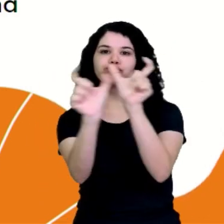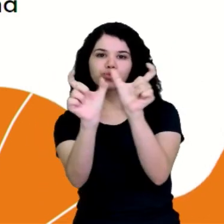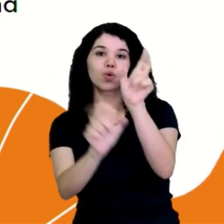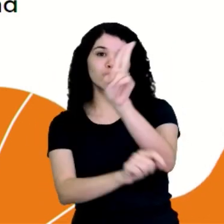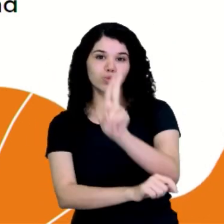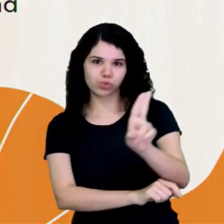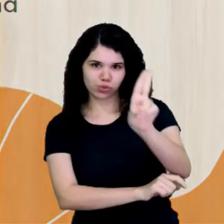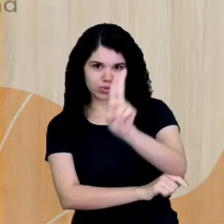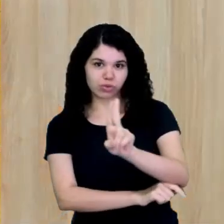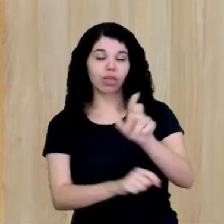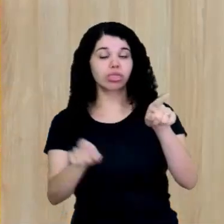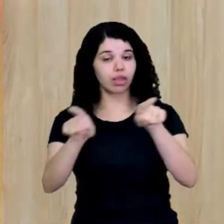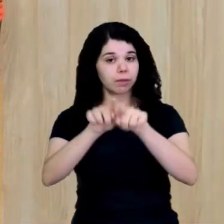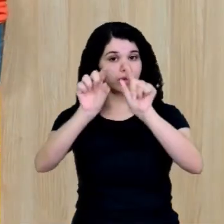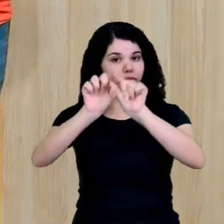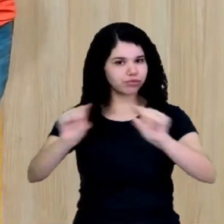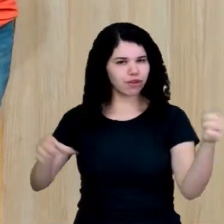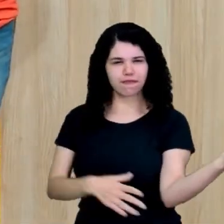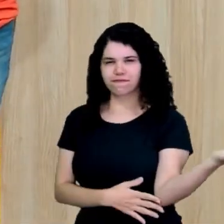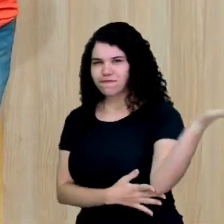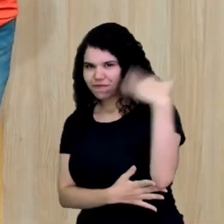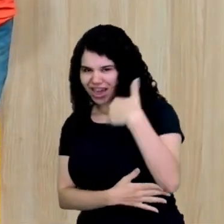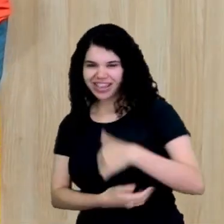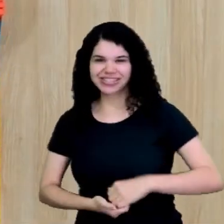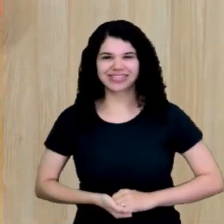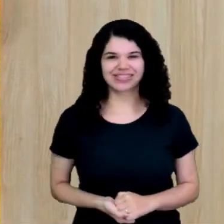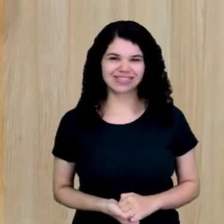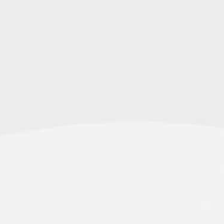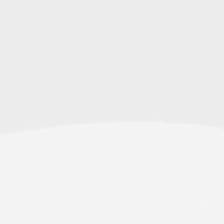ou expressão. Vem com a gente nessa onda?